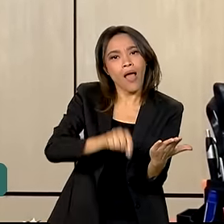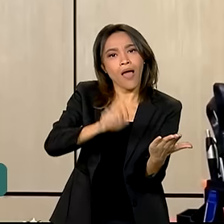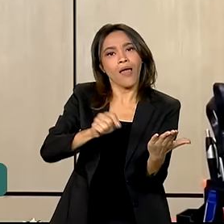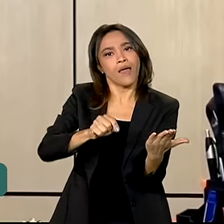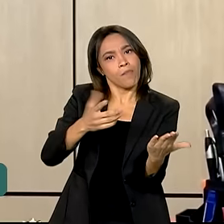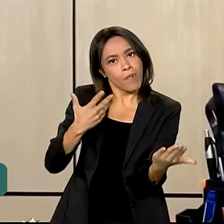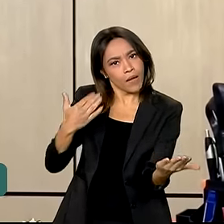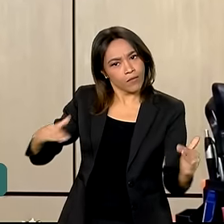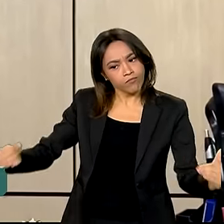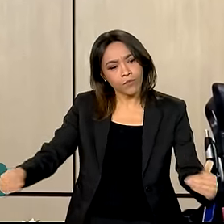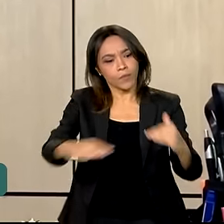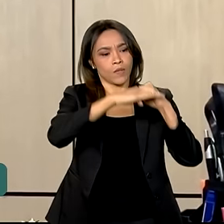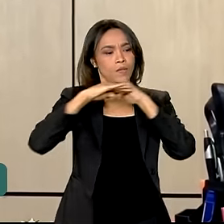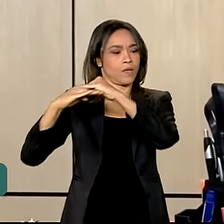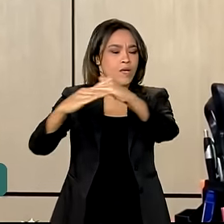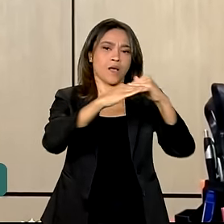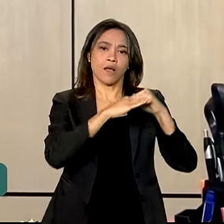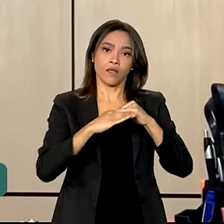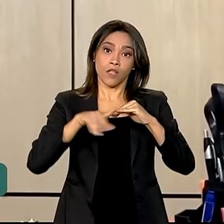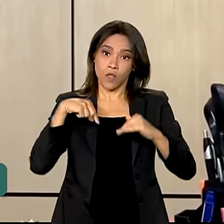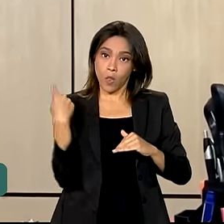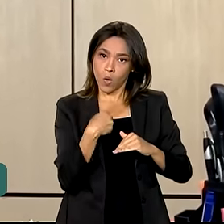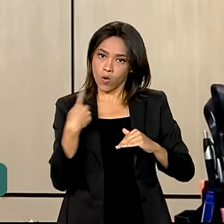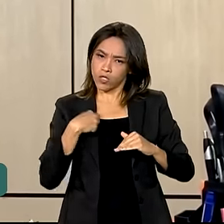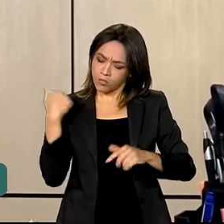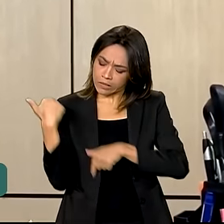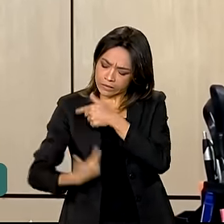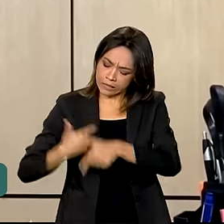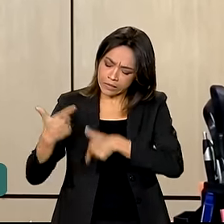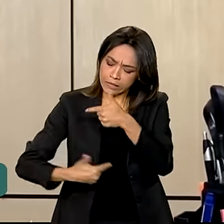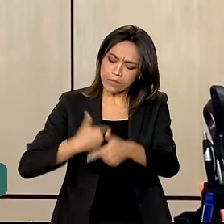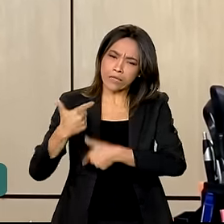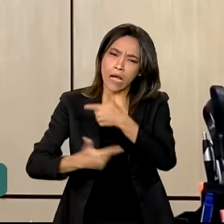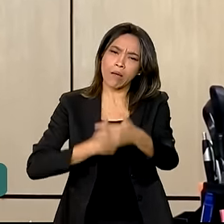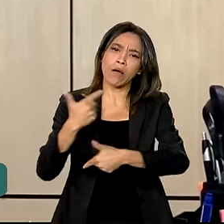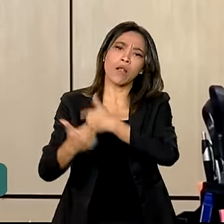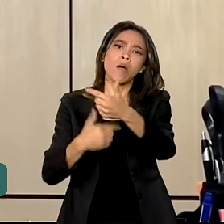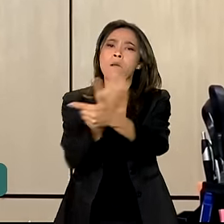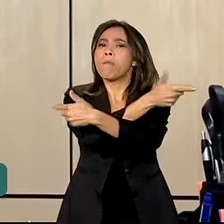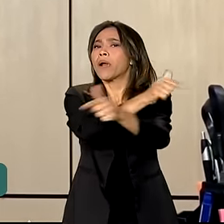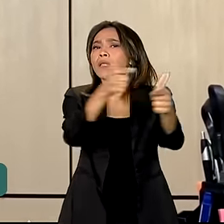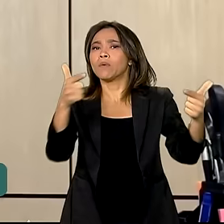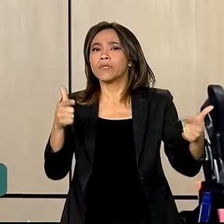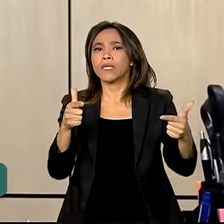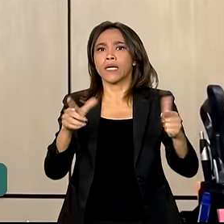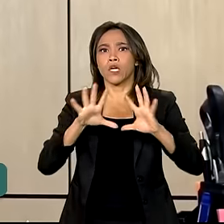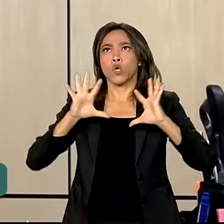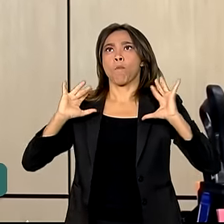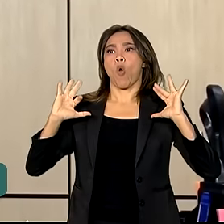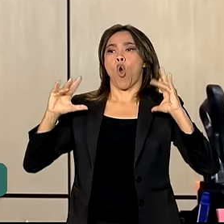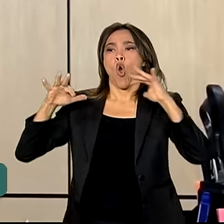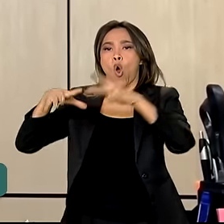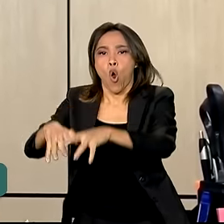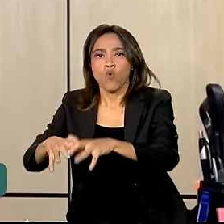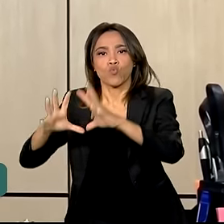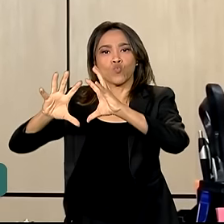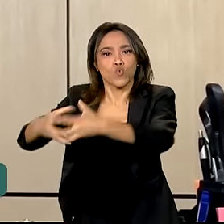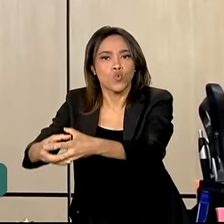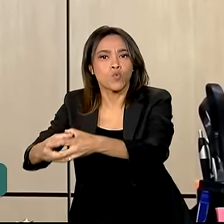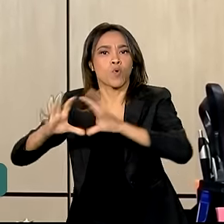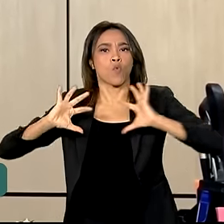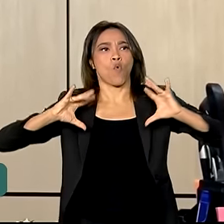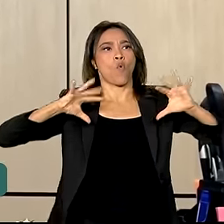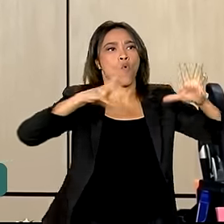equidade. A gente está trabalhando muito fortemente para não haver concentração dessas matrículas em segmentos